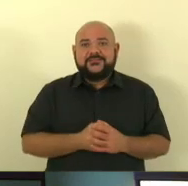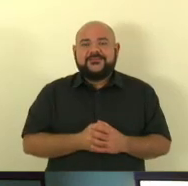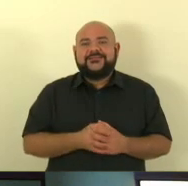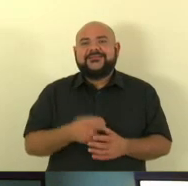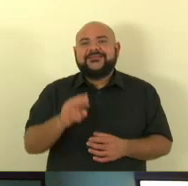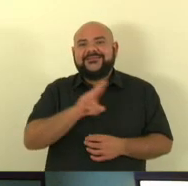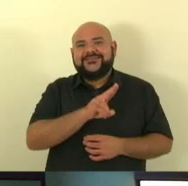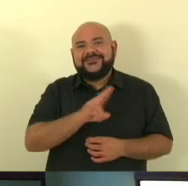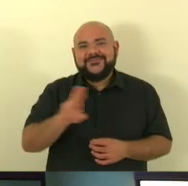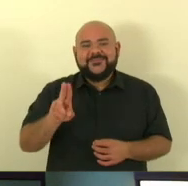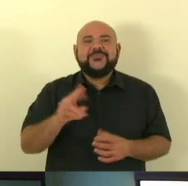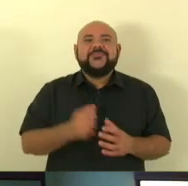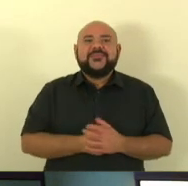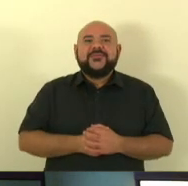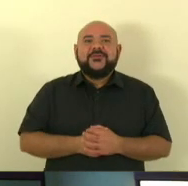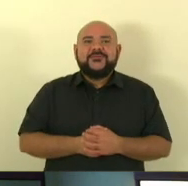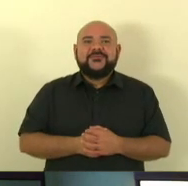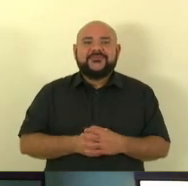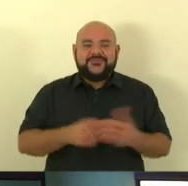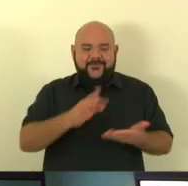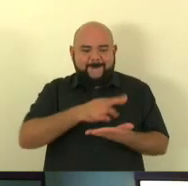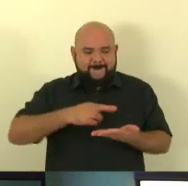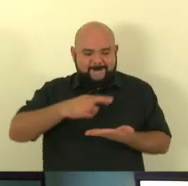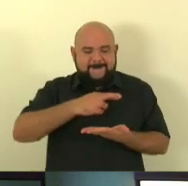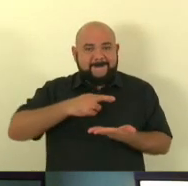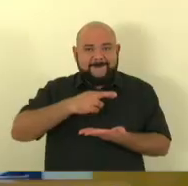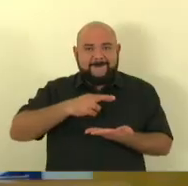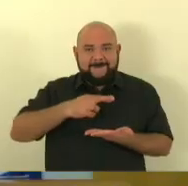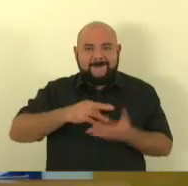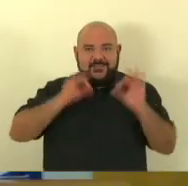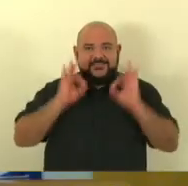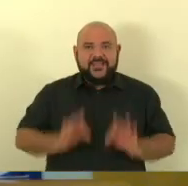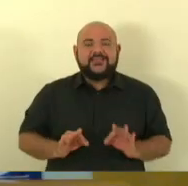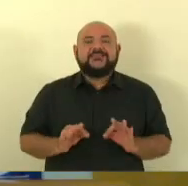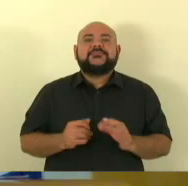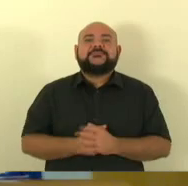peritos tá certo? muito bem